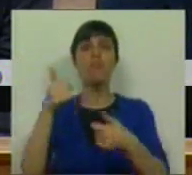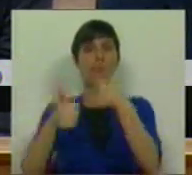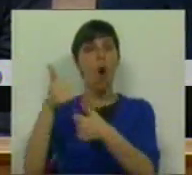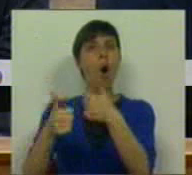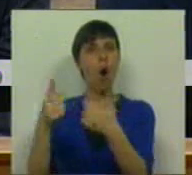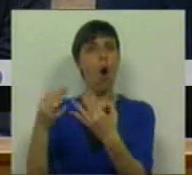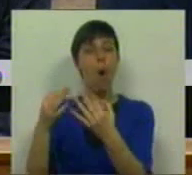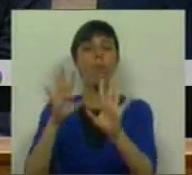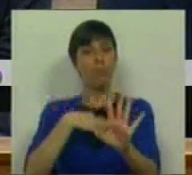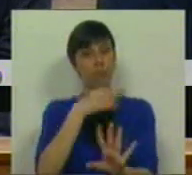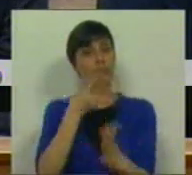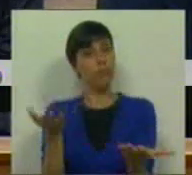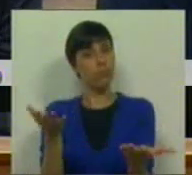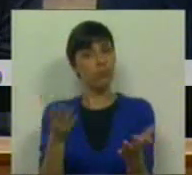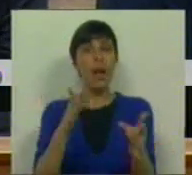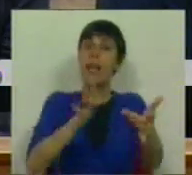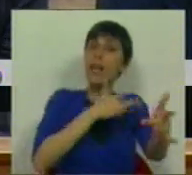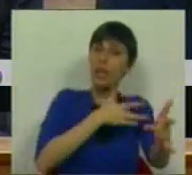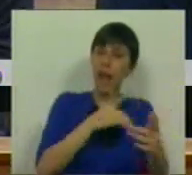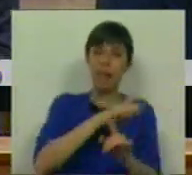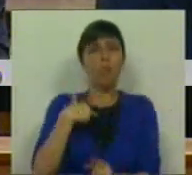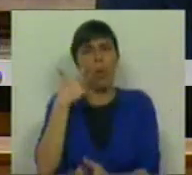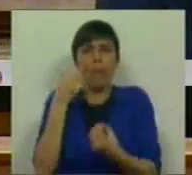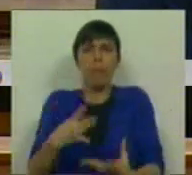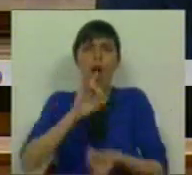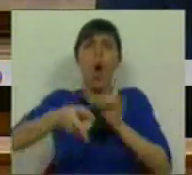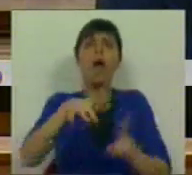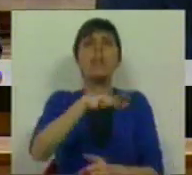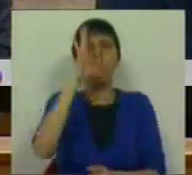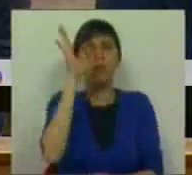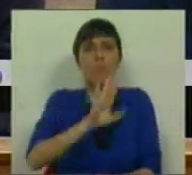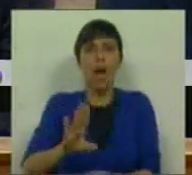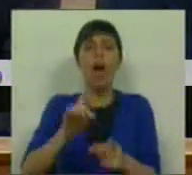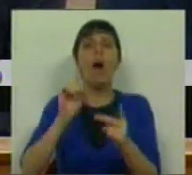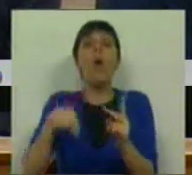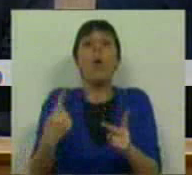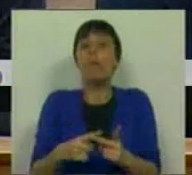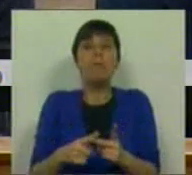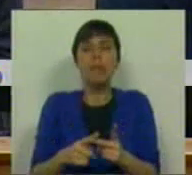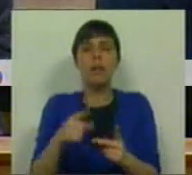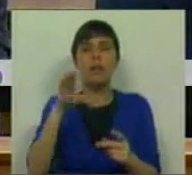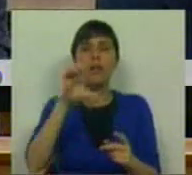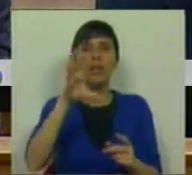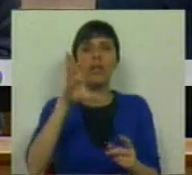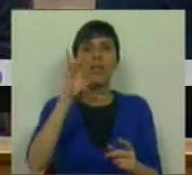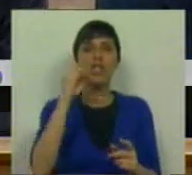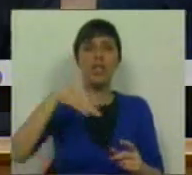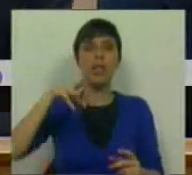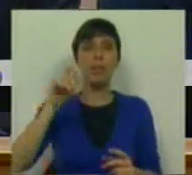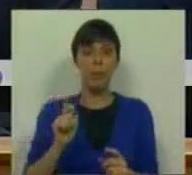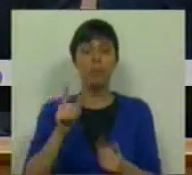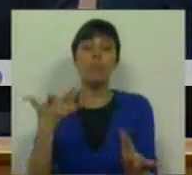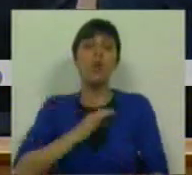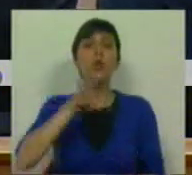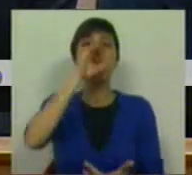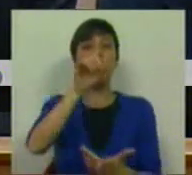competitiva. E vamos falar deles. Irlanda, conhecemos bem qual é a sua situação, e qual é o outro país, Chipre. E, portanto, aquilo que o Sr.